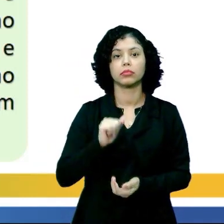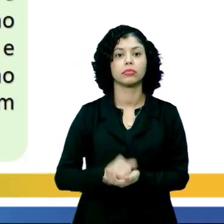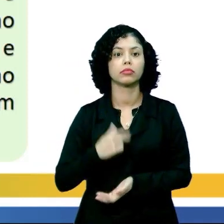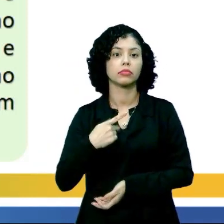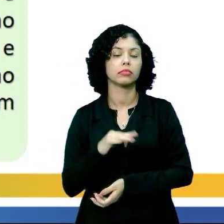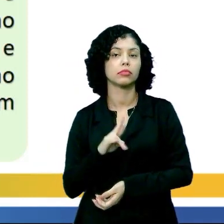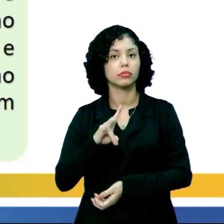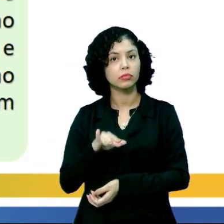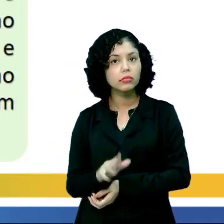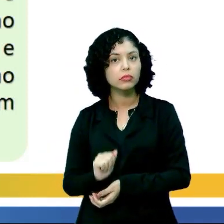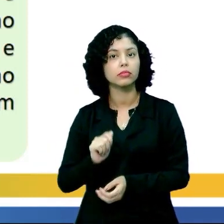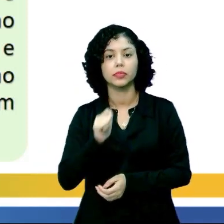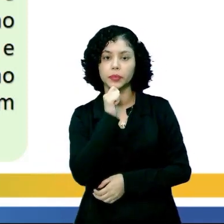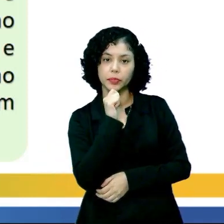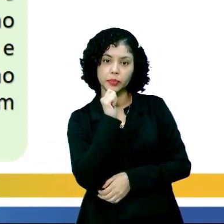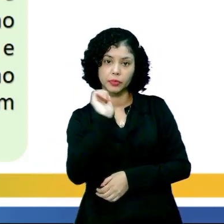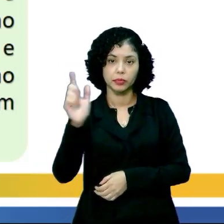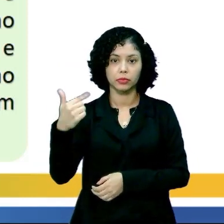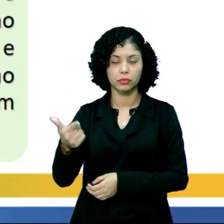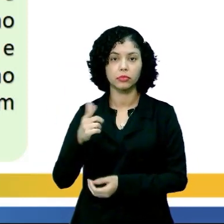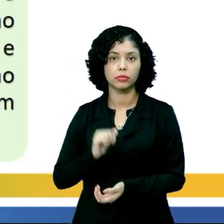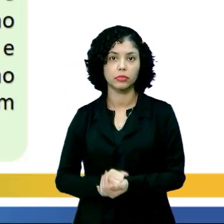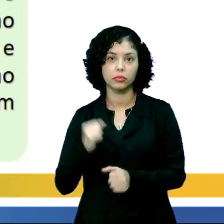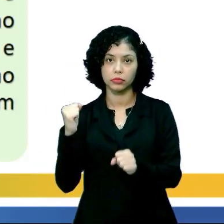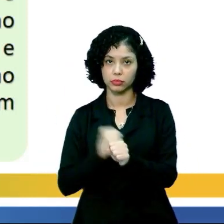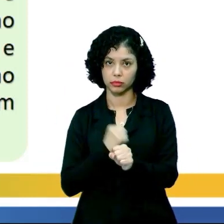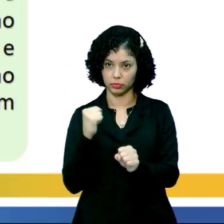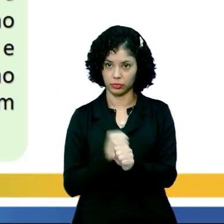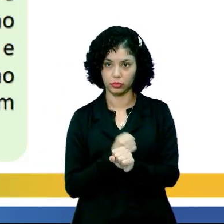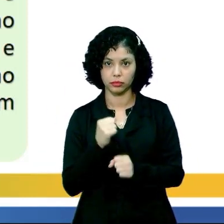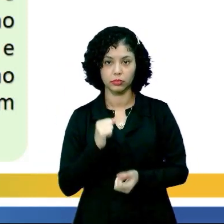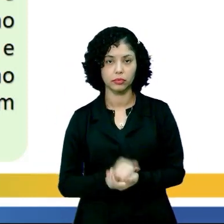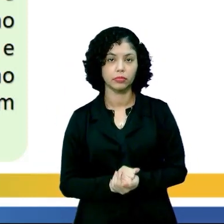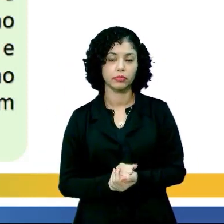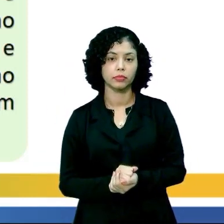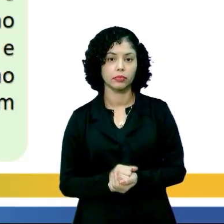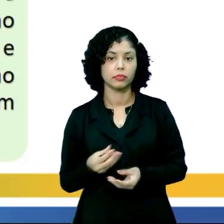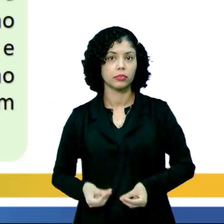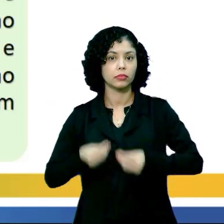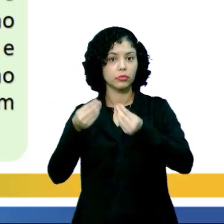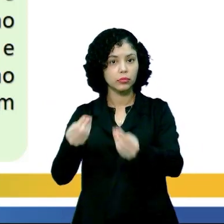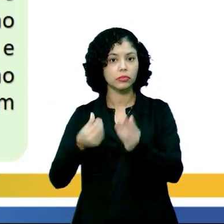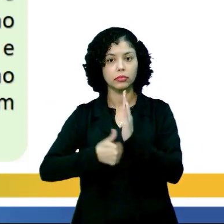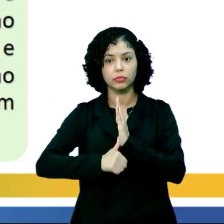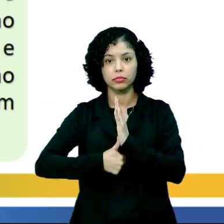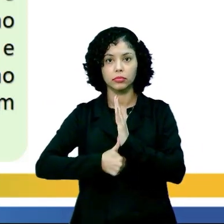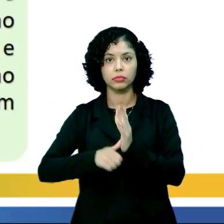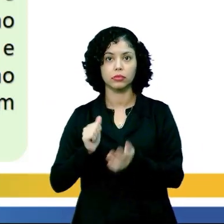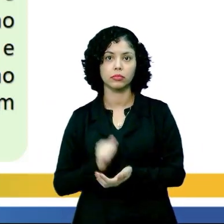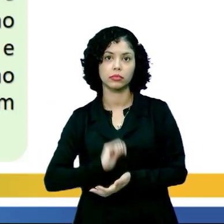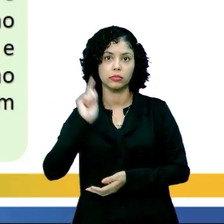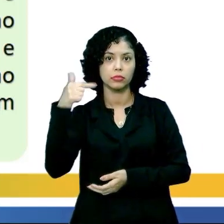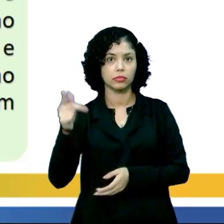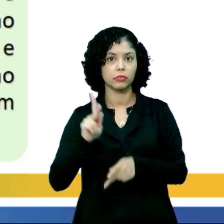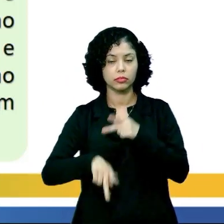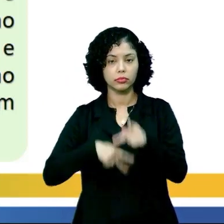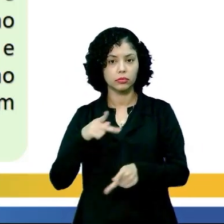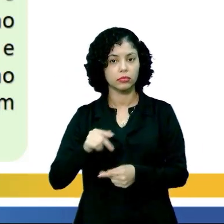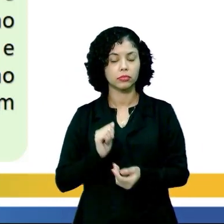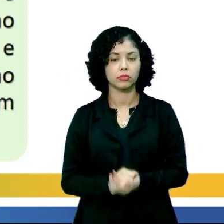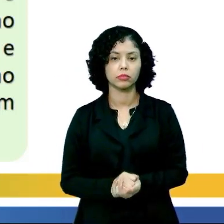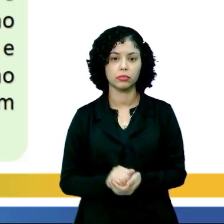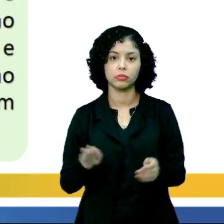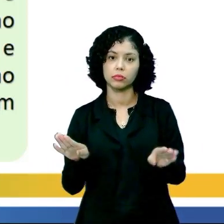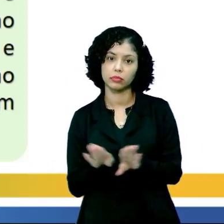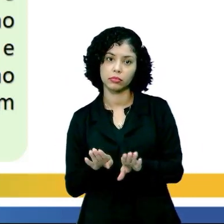patrimônio é o legado, é aquilo que nós construímos e que dá a identidade daquele povo, né? E que